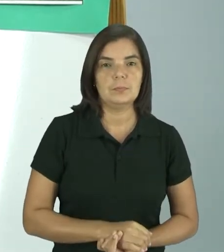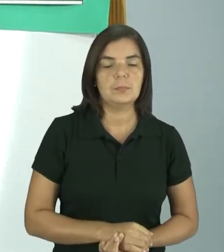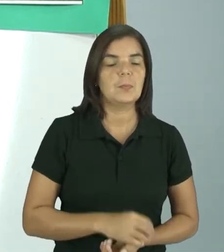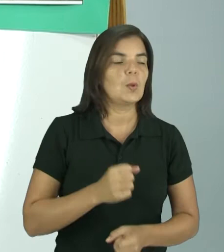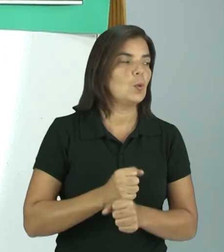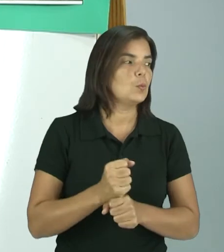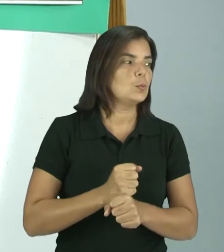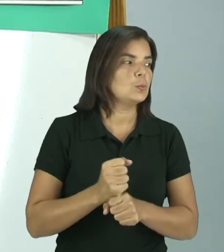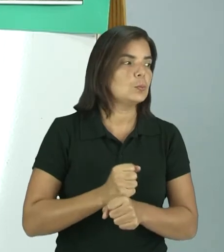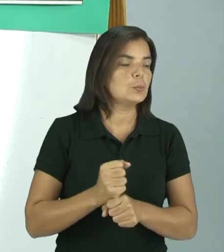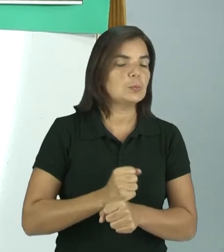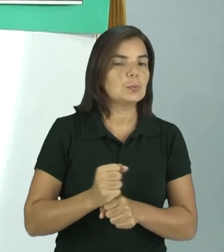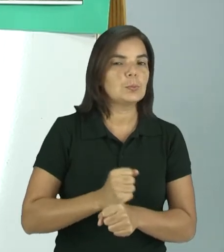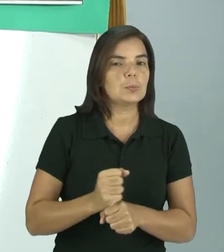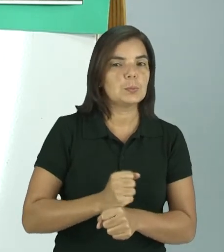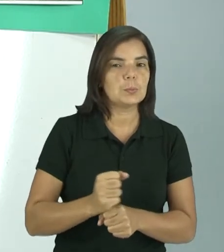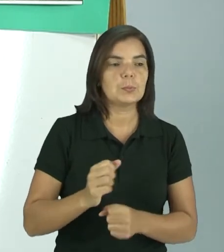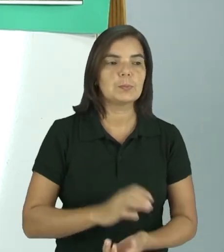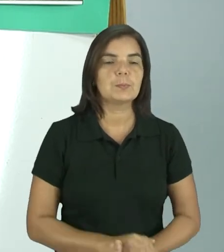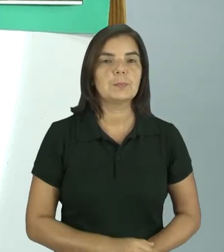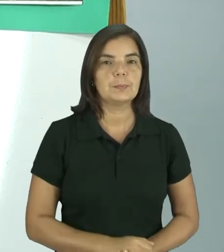muitos e muitos anos atrás.